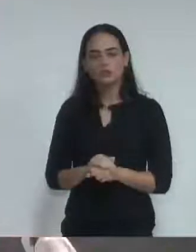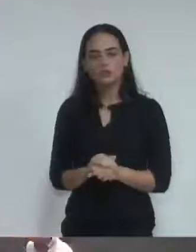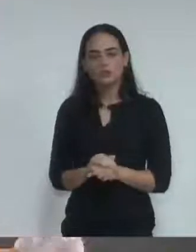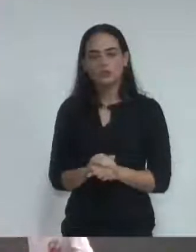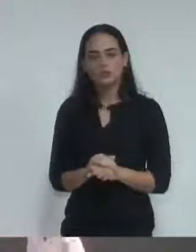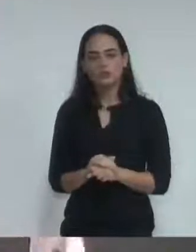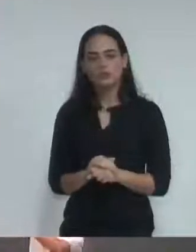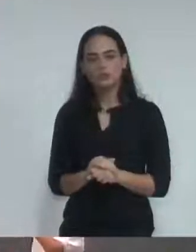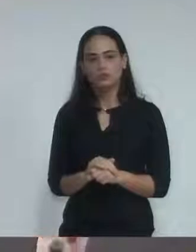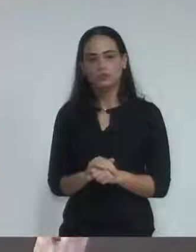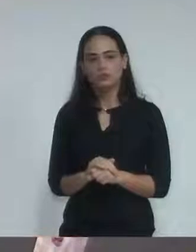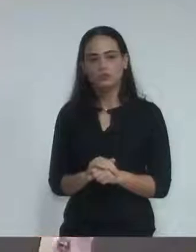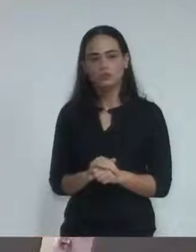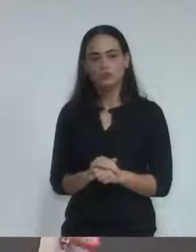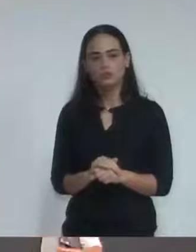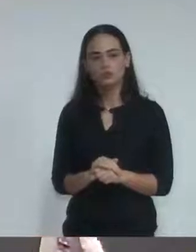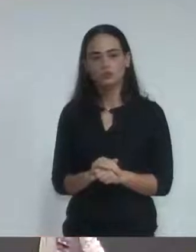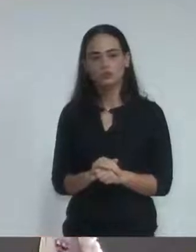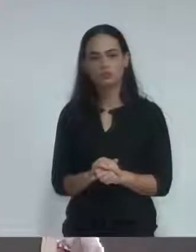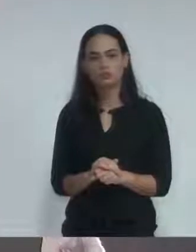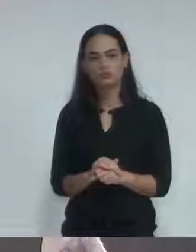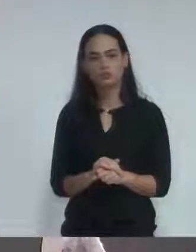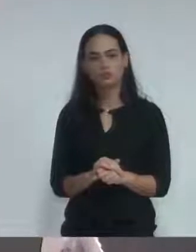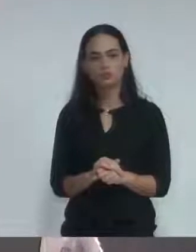número 133, portal.